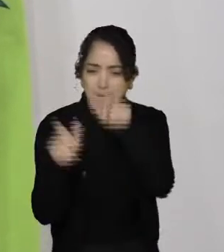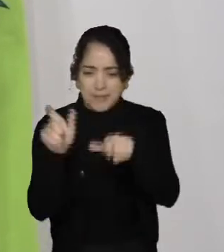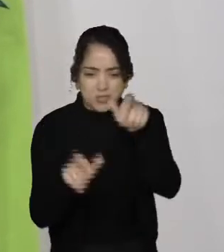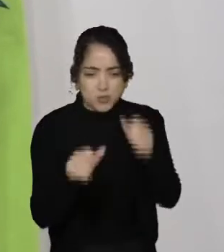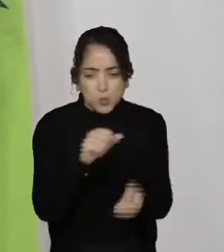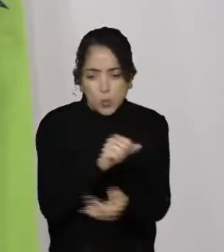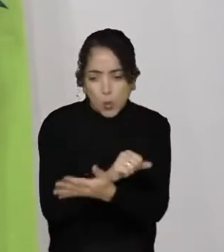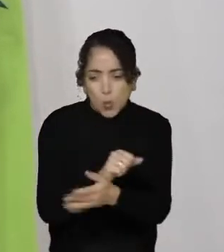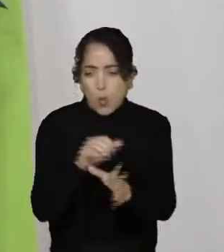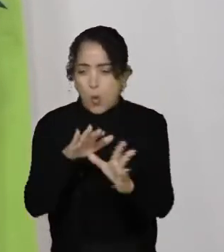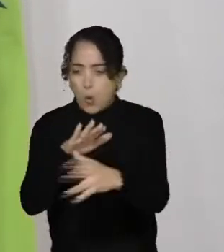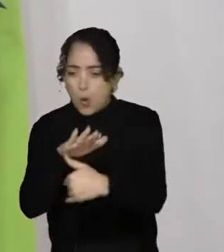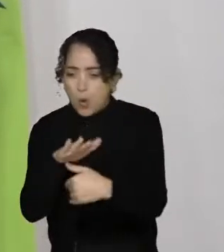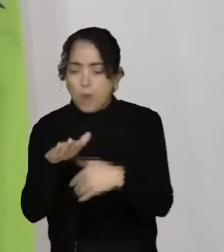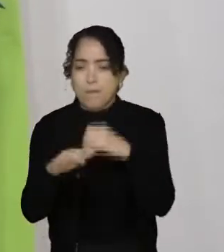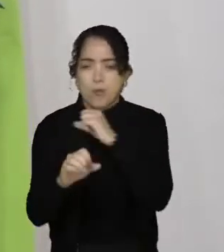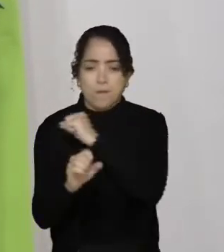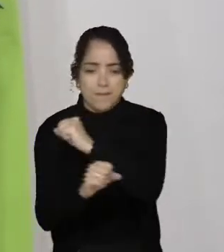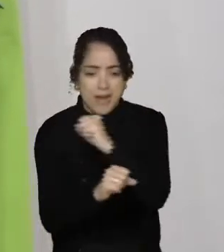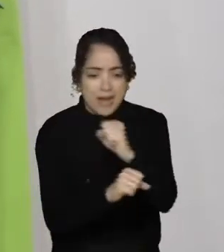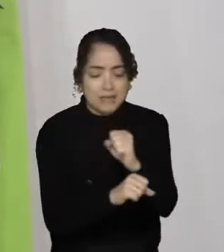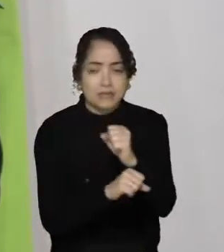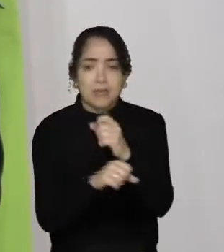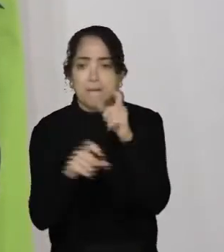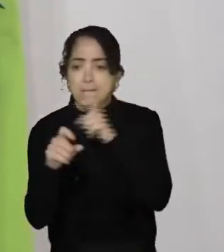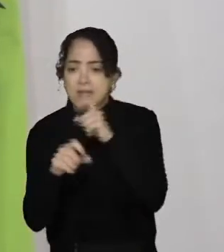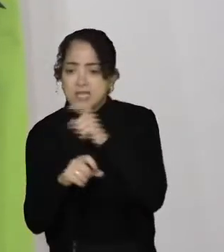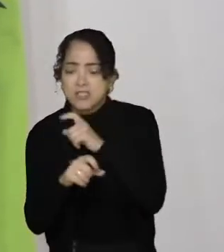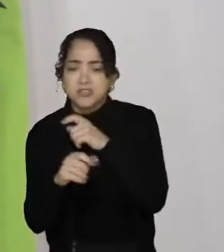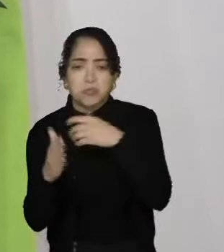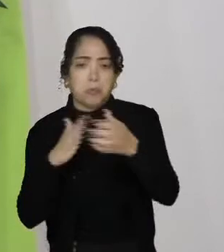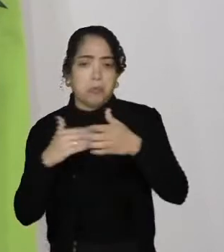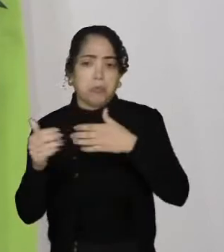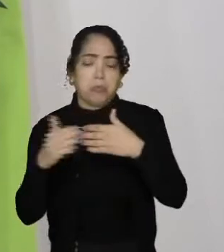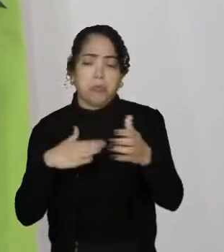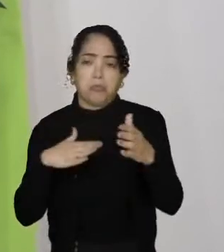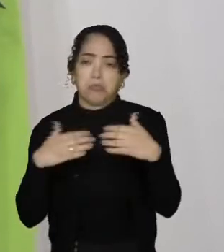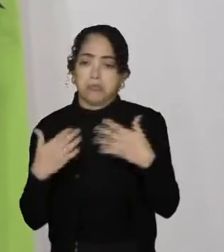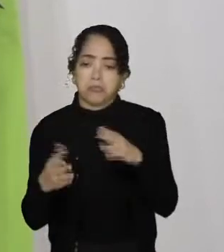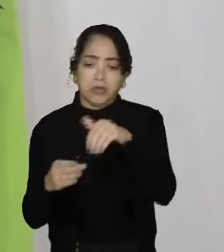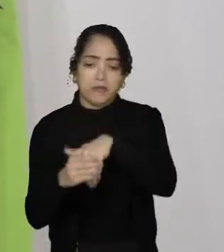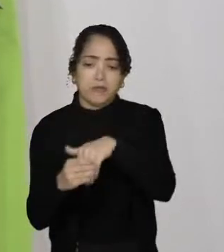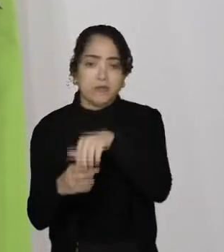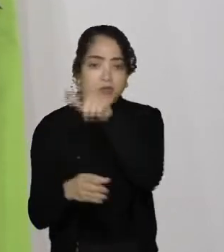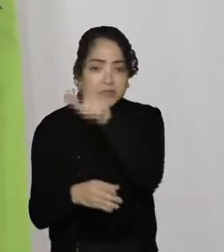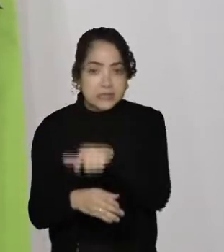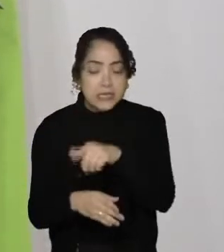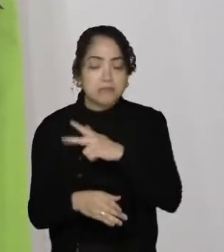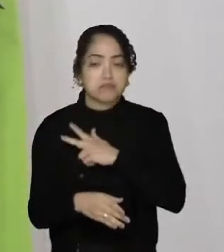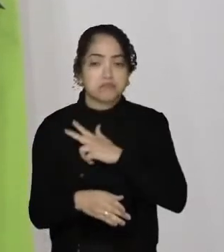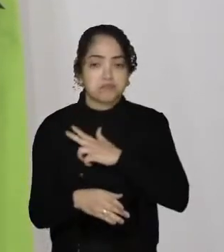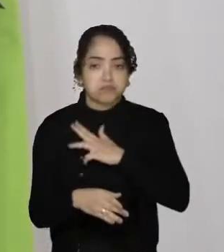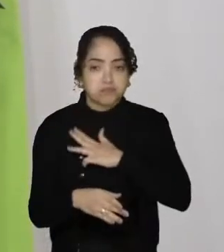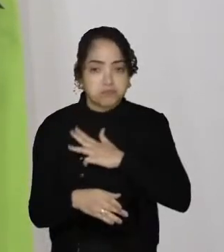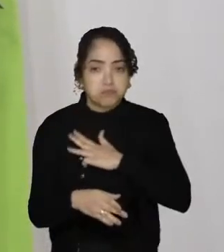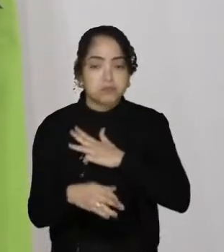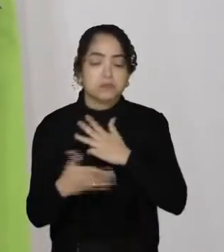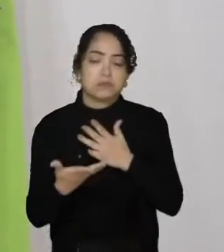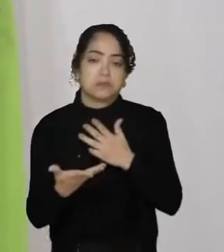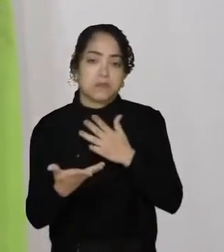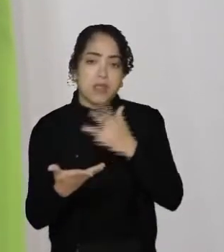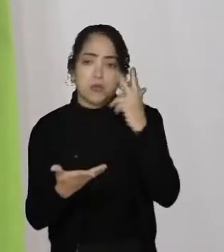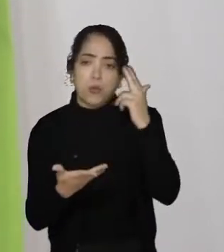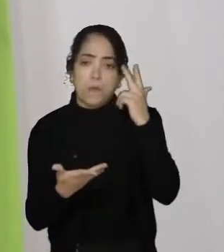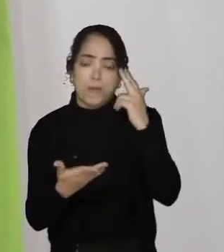eles matam. Eles mentem. Eles não estão nem aí. Então, eles vão votar no Lula. É normal desse pessoal aí votar no Lula.